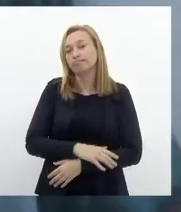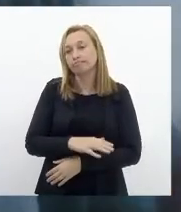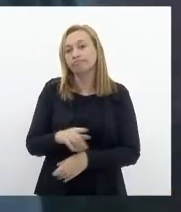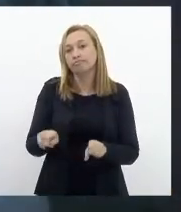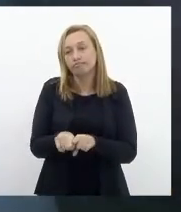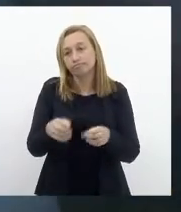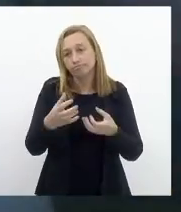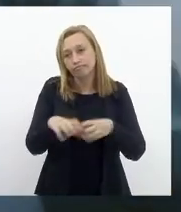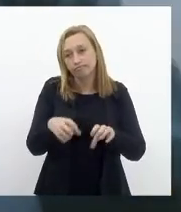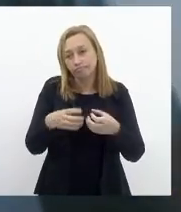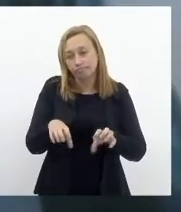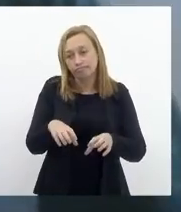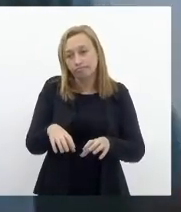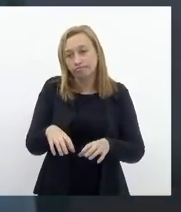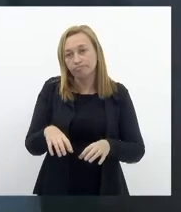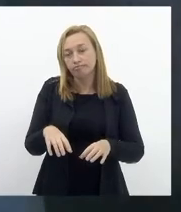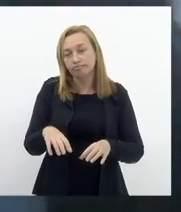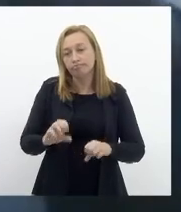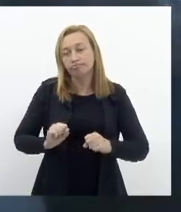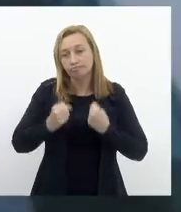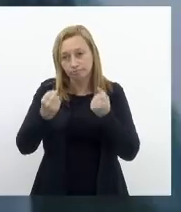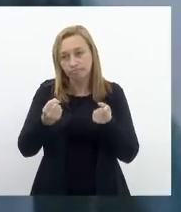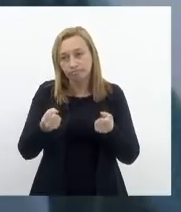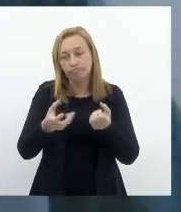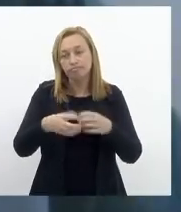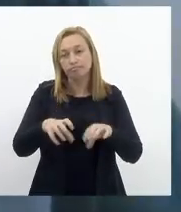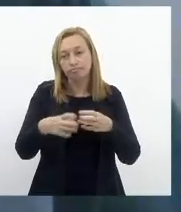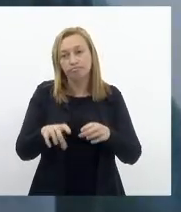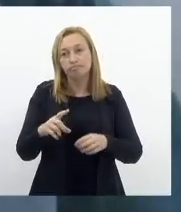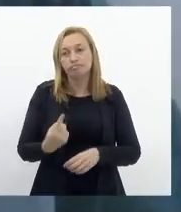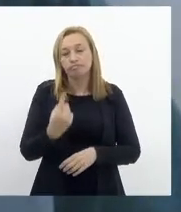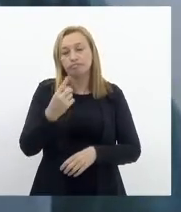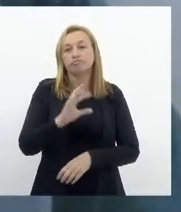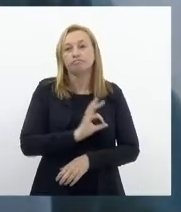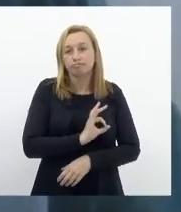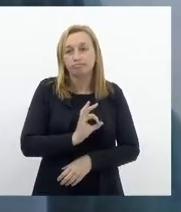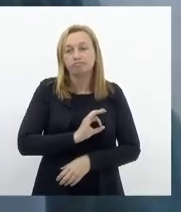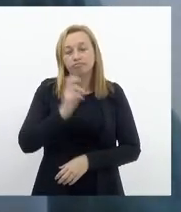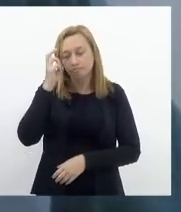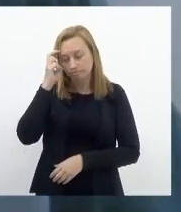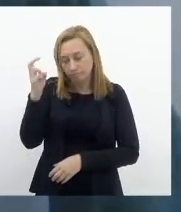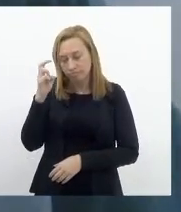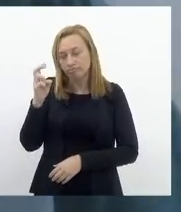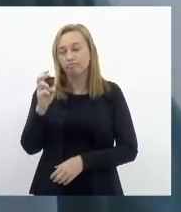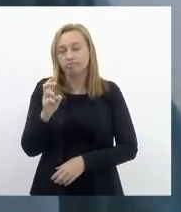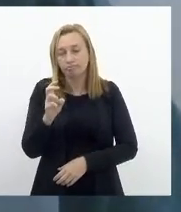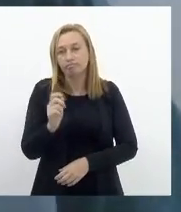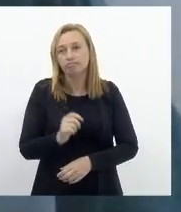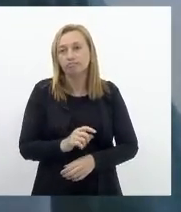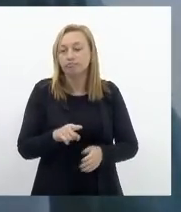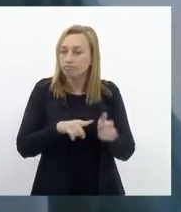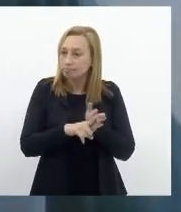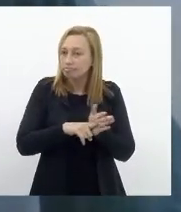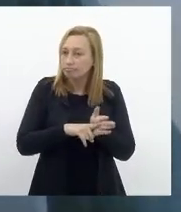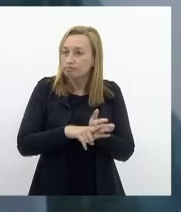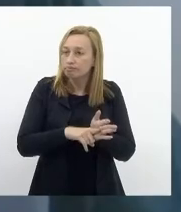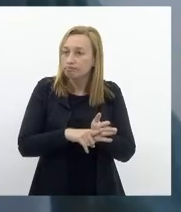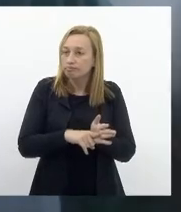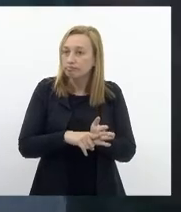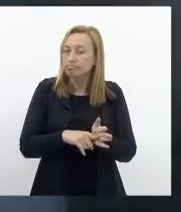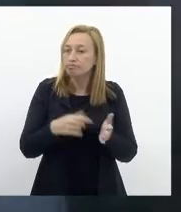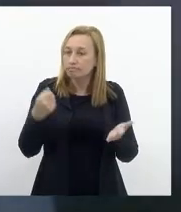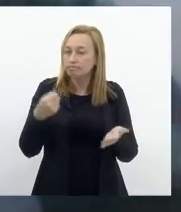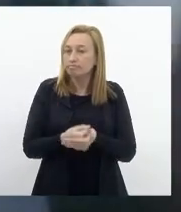concursados, defendemos o concurso e defendemos uma polícia inteligente, investigativa, bem